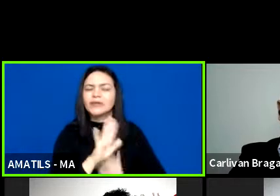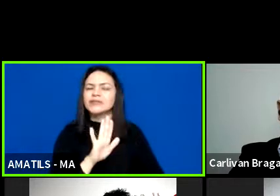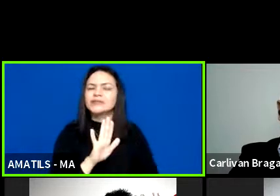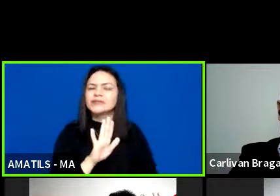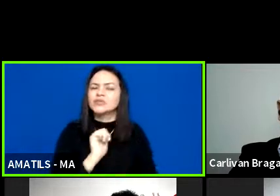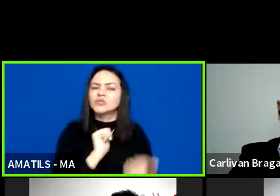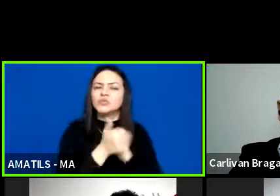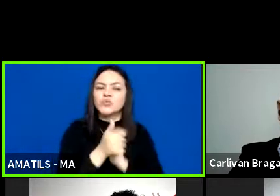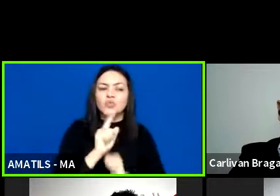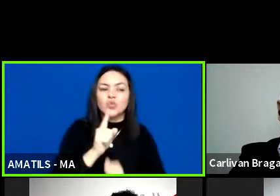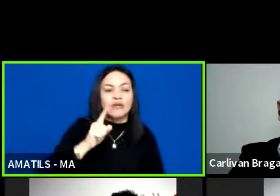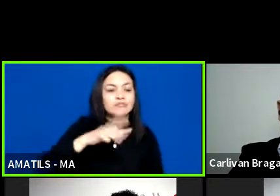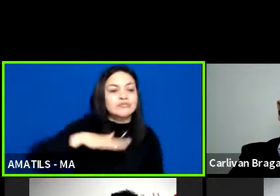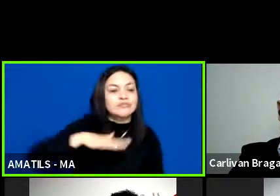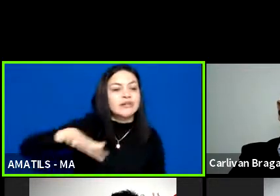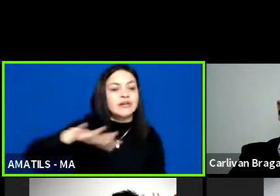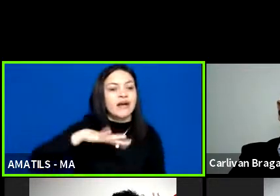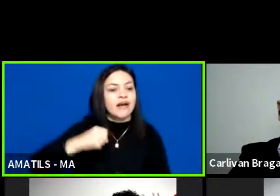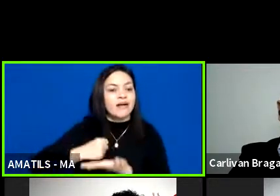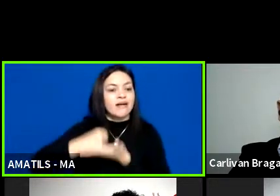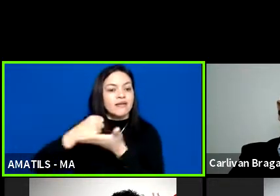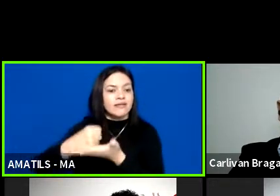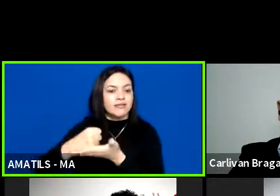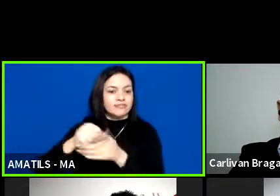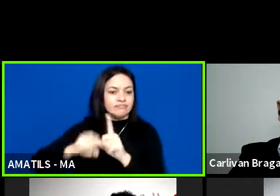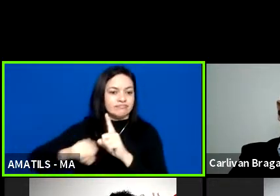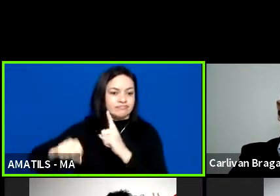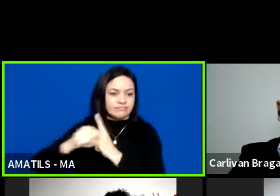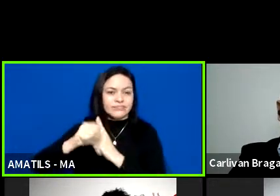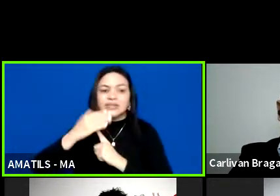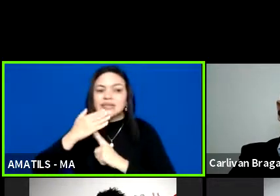atendimento assistencial à criança.